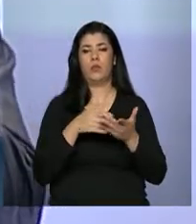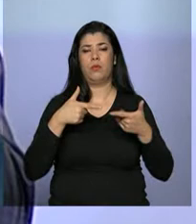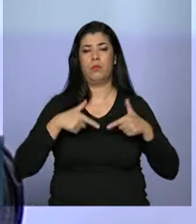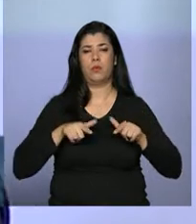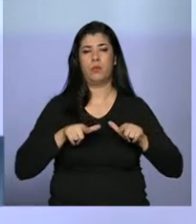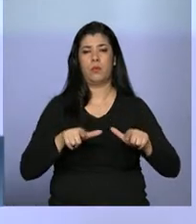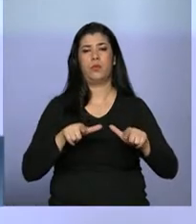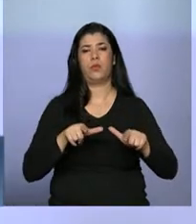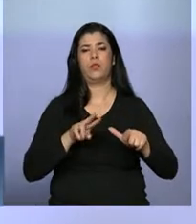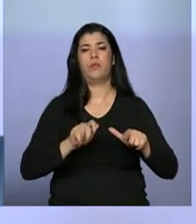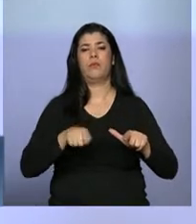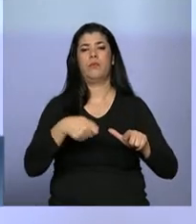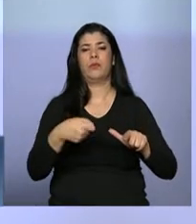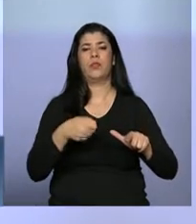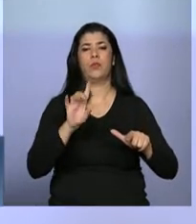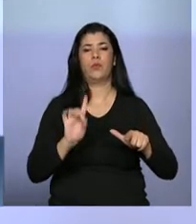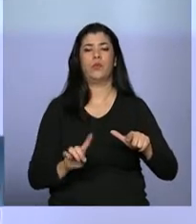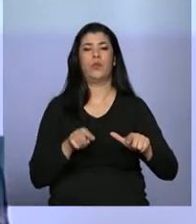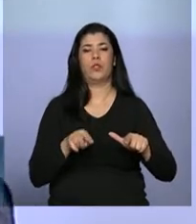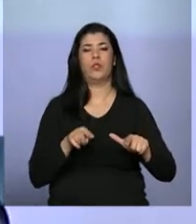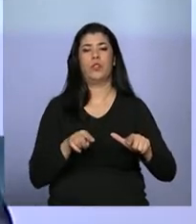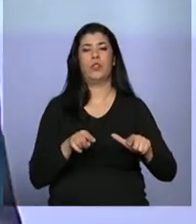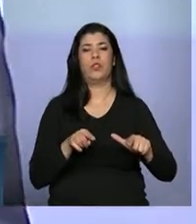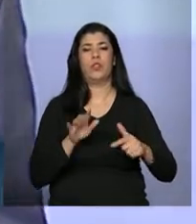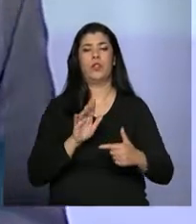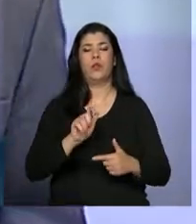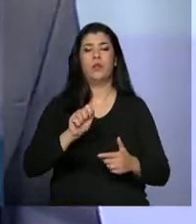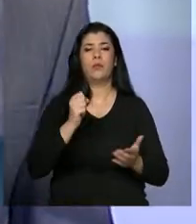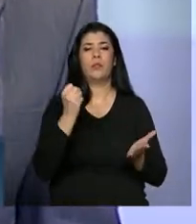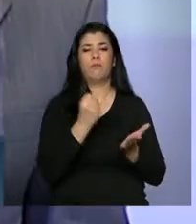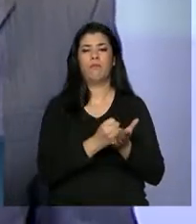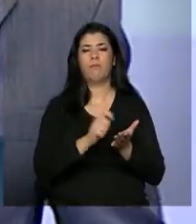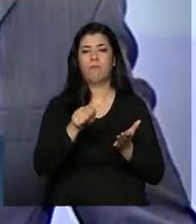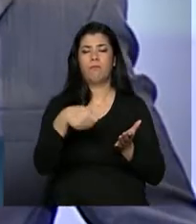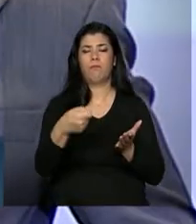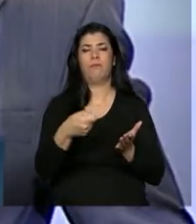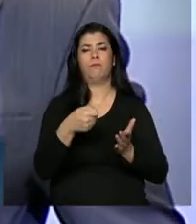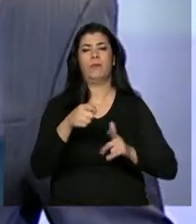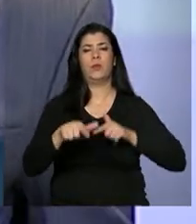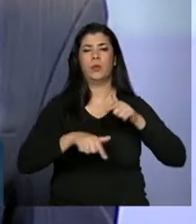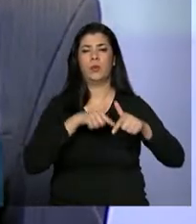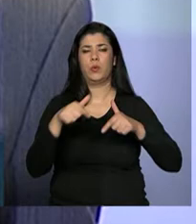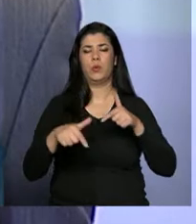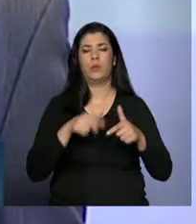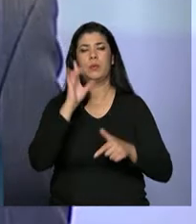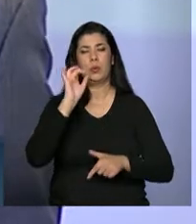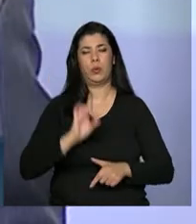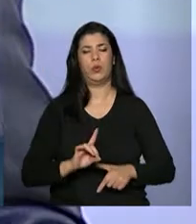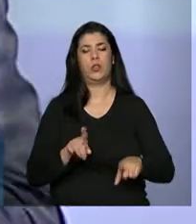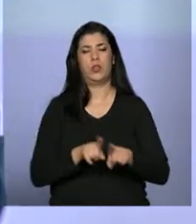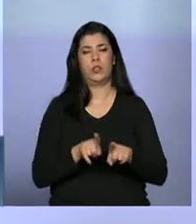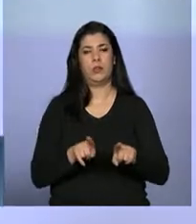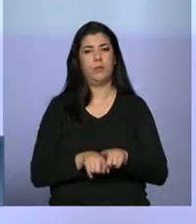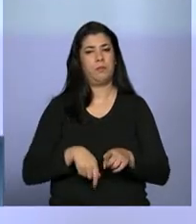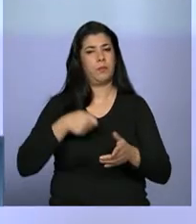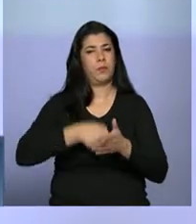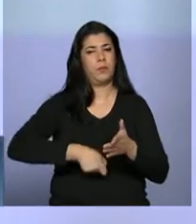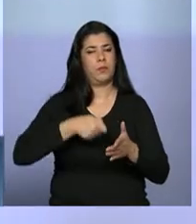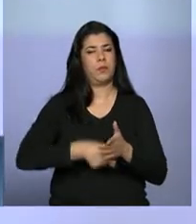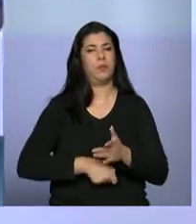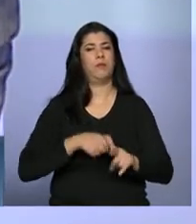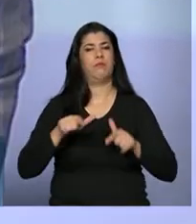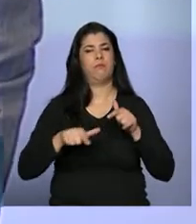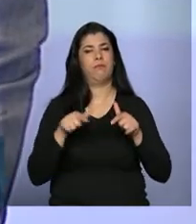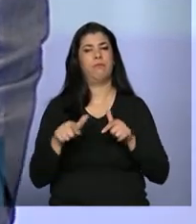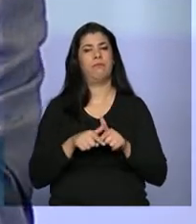Marco do Direito Internacional do Trabalho que trata do enfrentamento ao trabalho escravo contemporâneo. Fico feliz de ver aqui